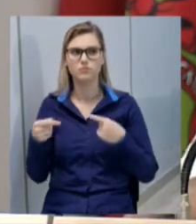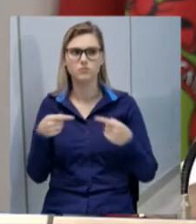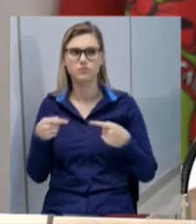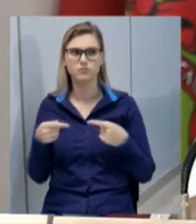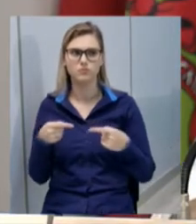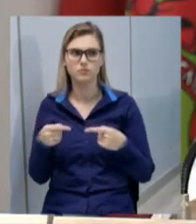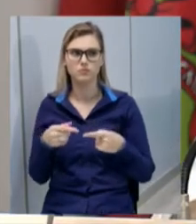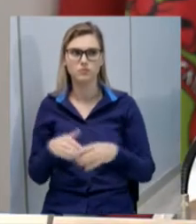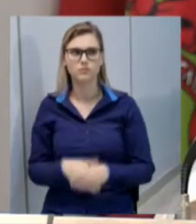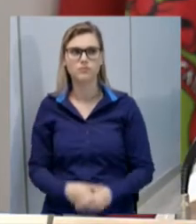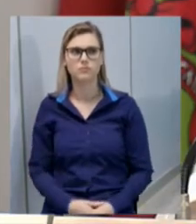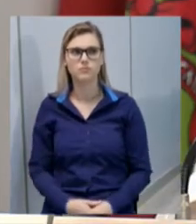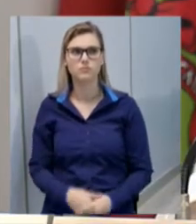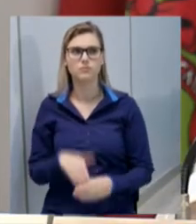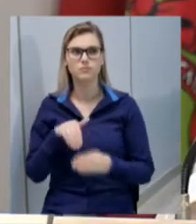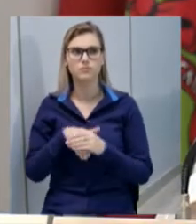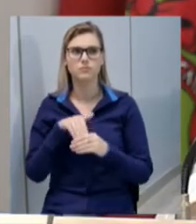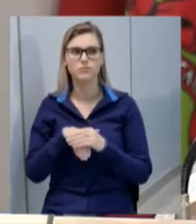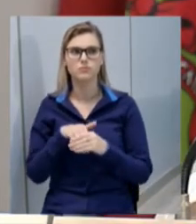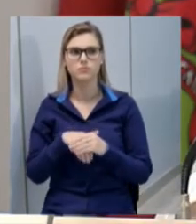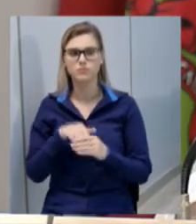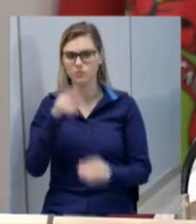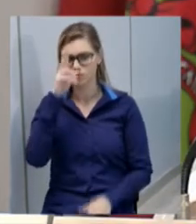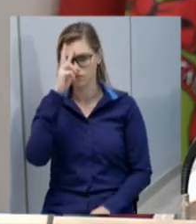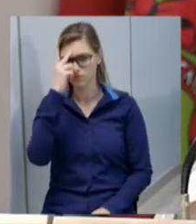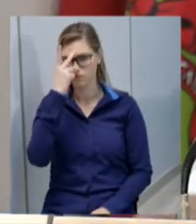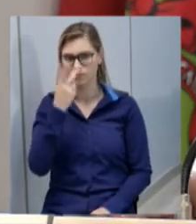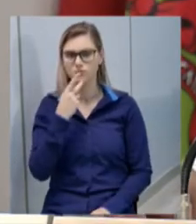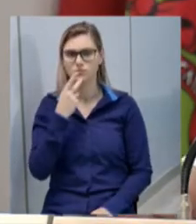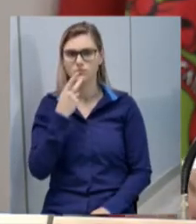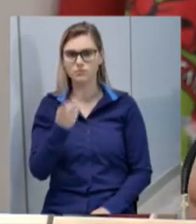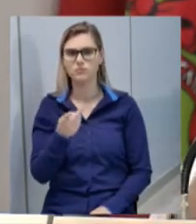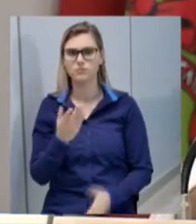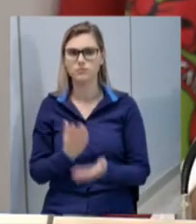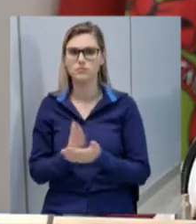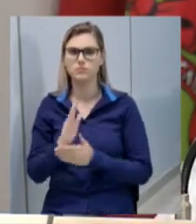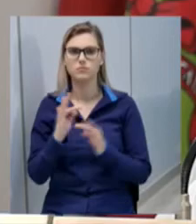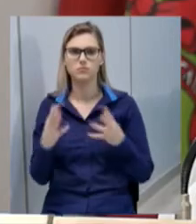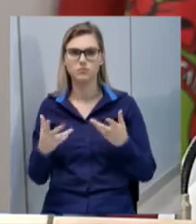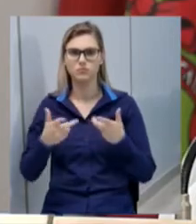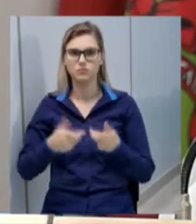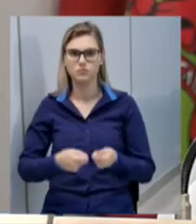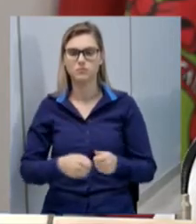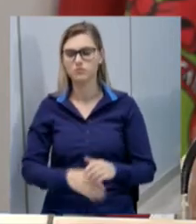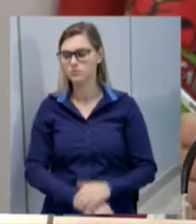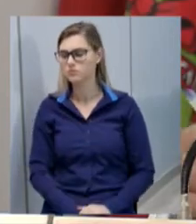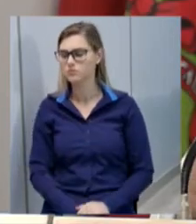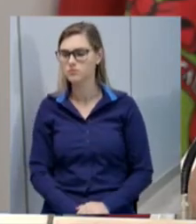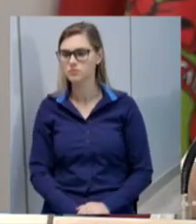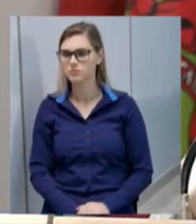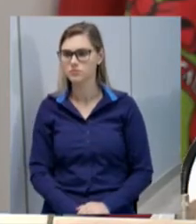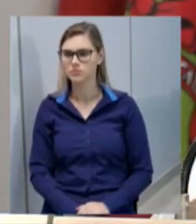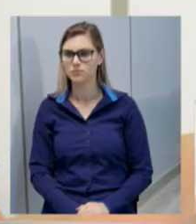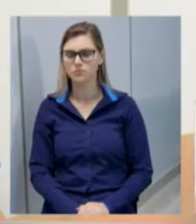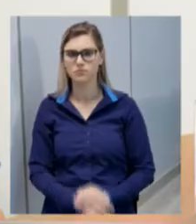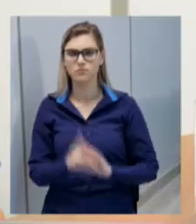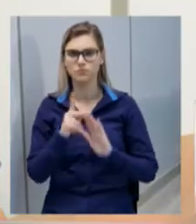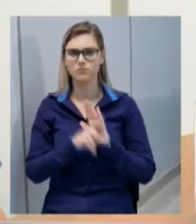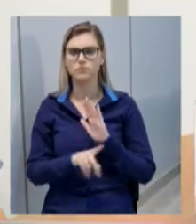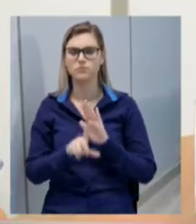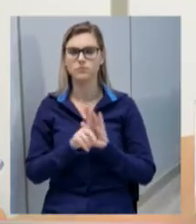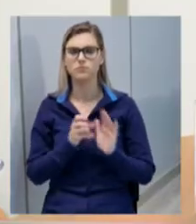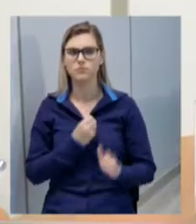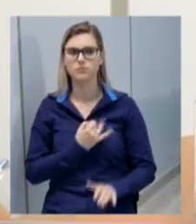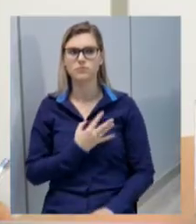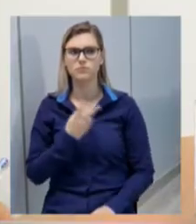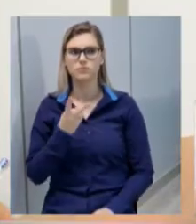em votação os contrários se manifestem aprovado por unanimidade projeto de lei